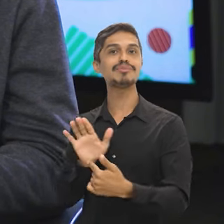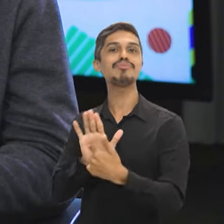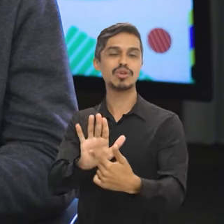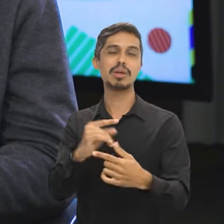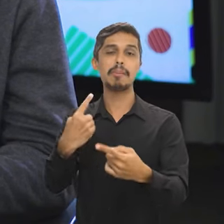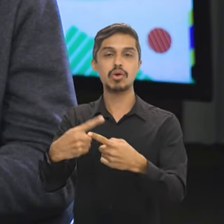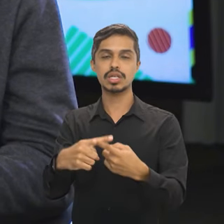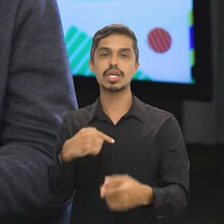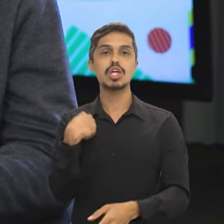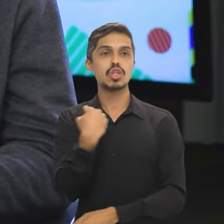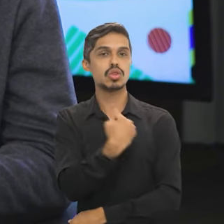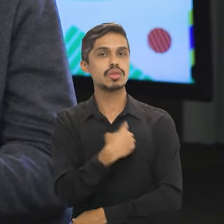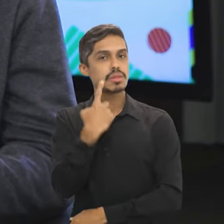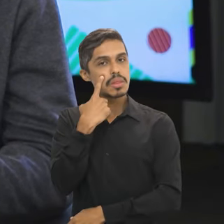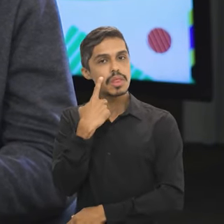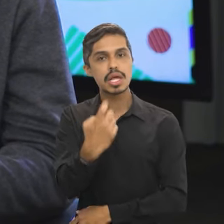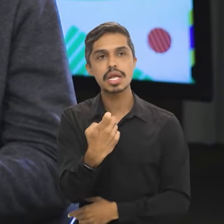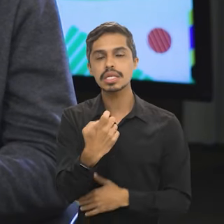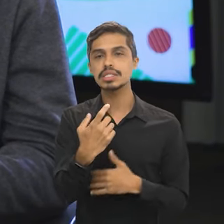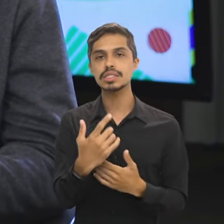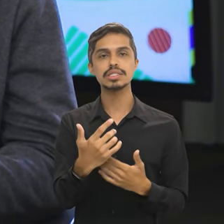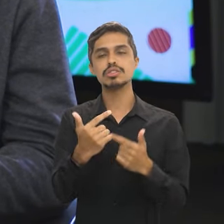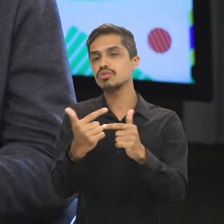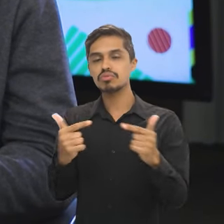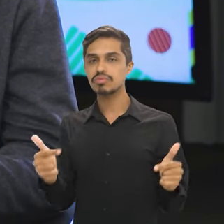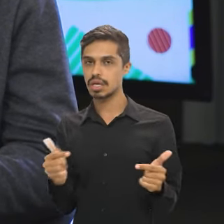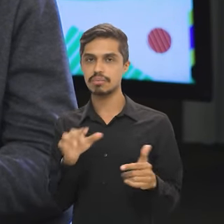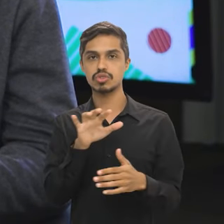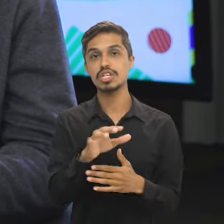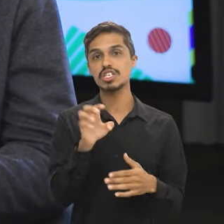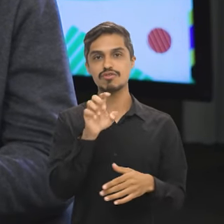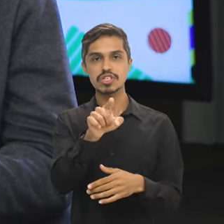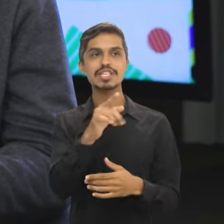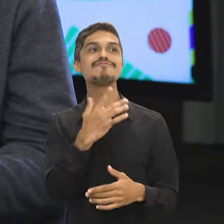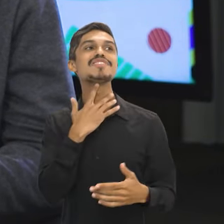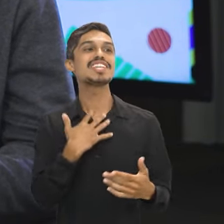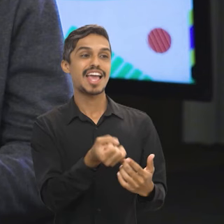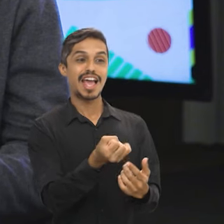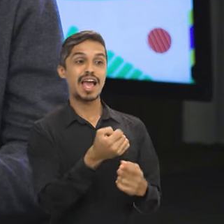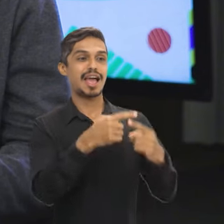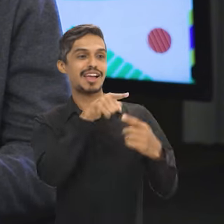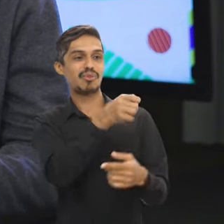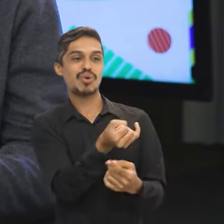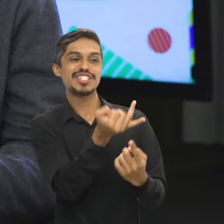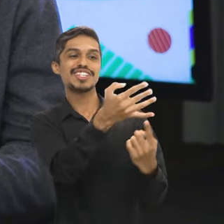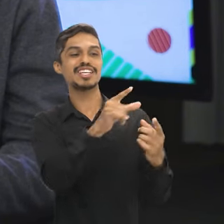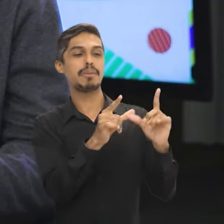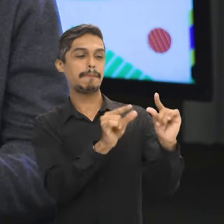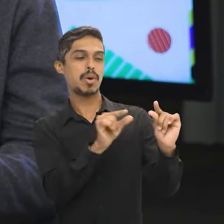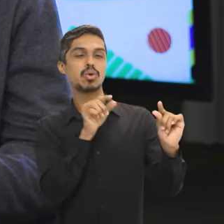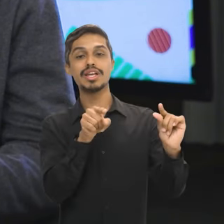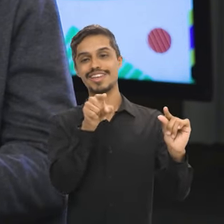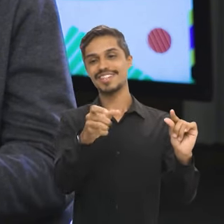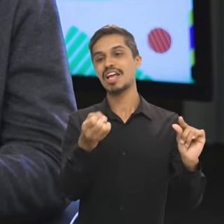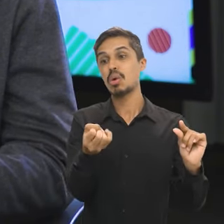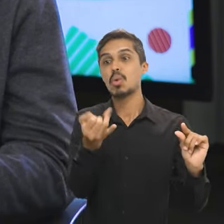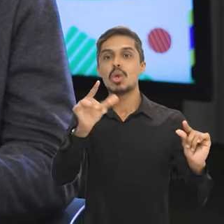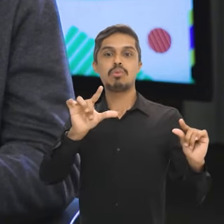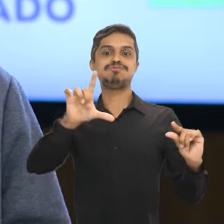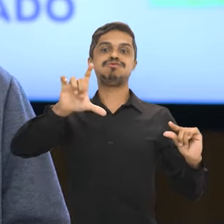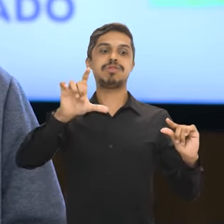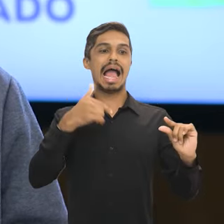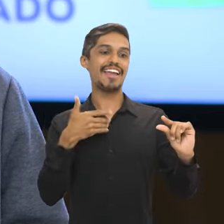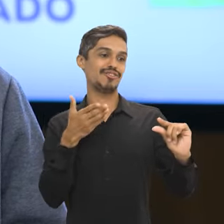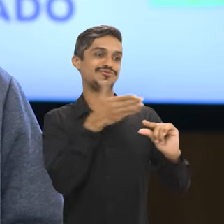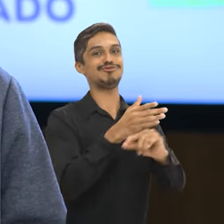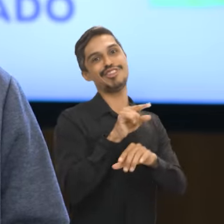Porque não é a relação candidato-vaga o principal atributo que a gente gostaria de induzir os candidatos a escolherem em bloco eles vão